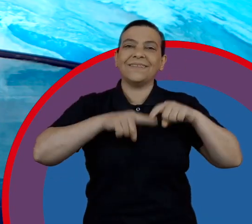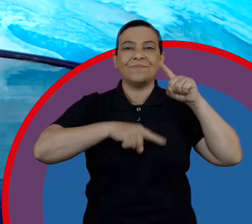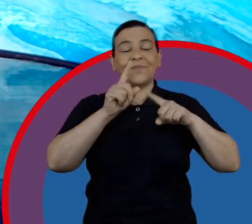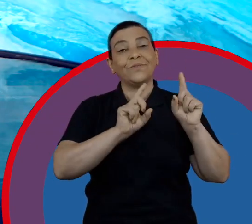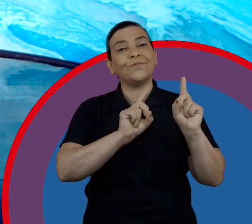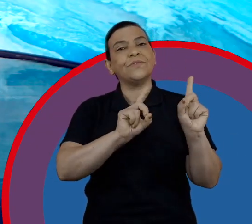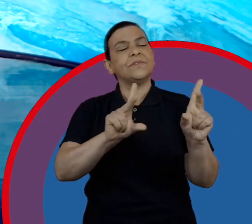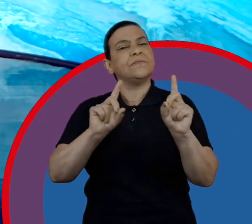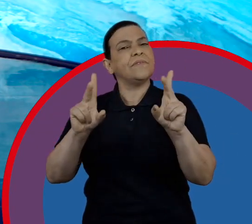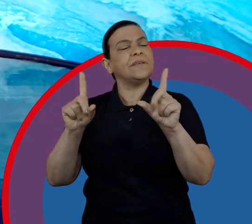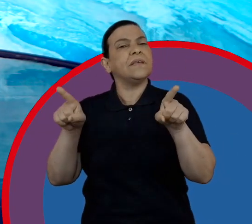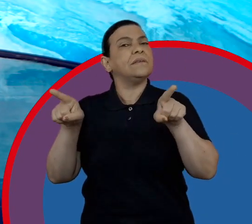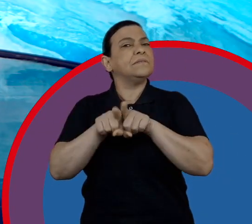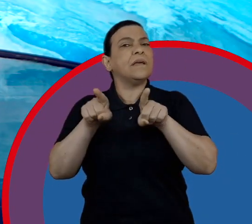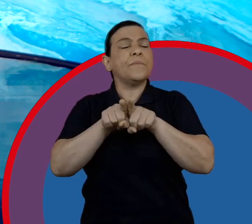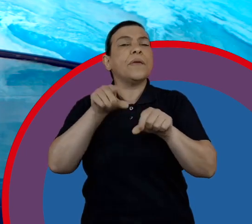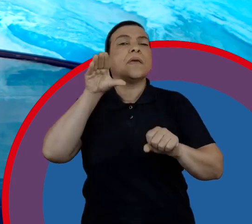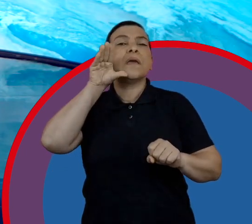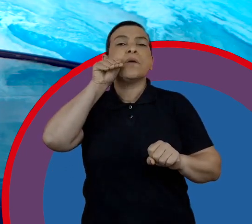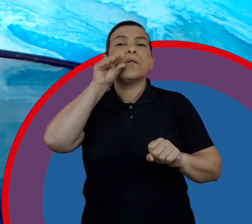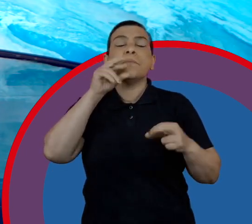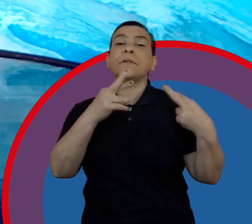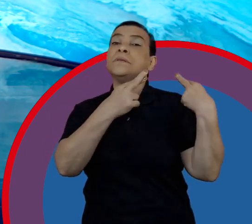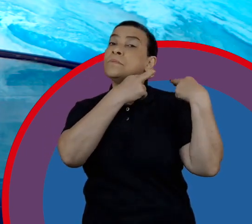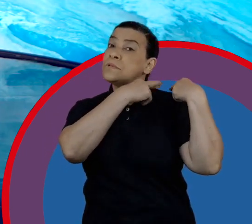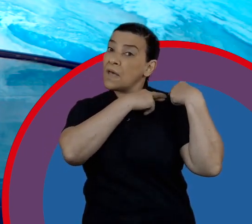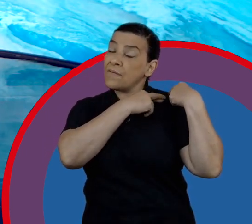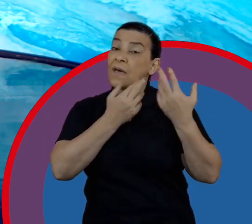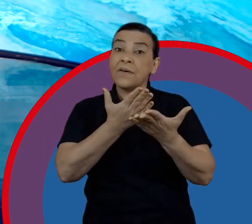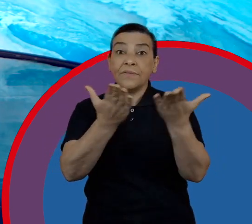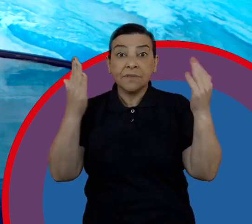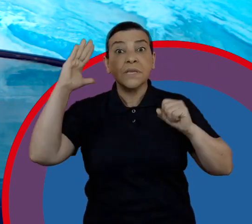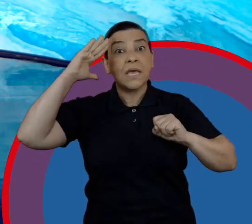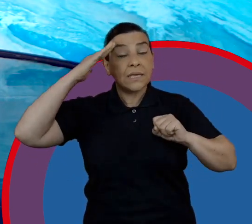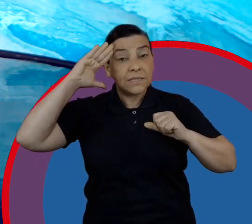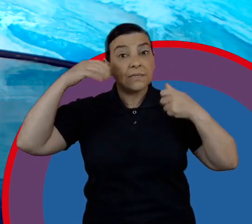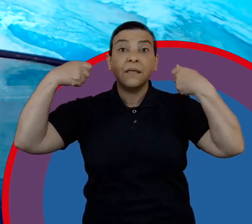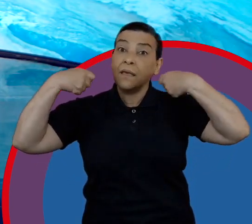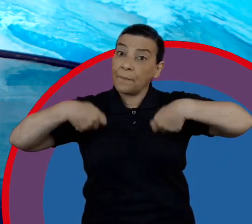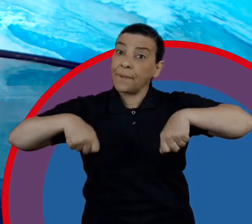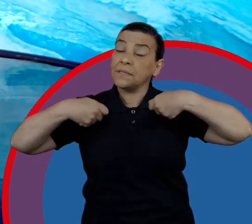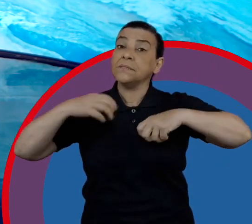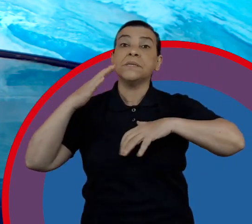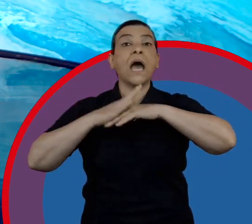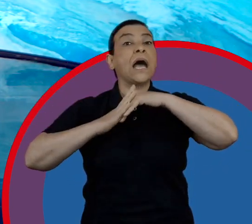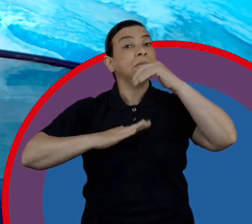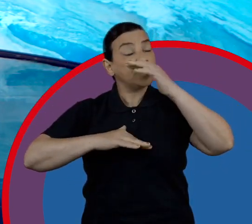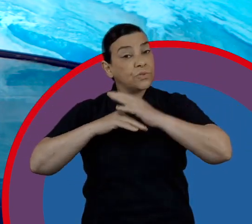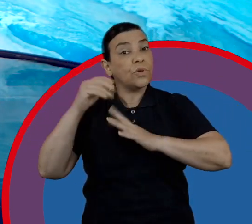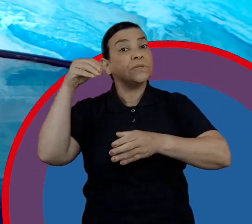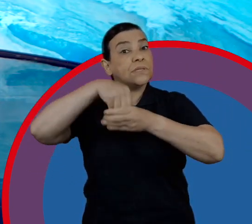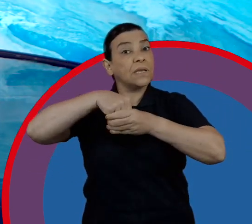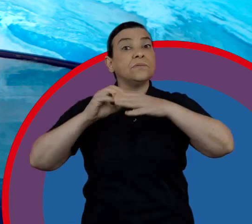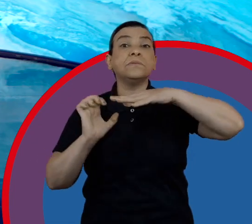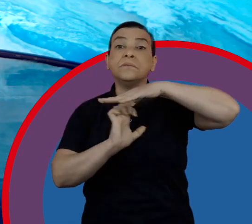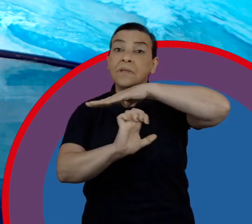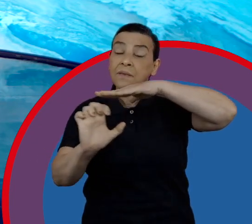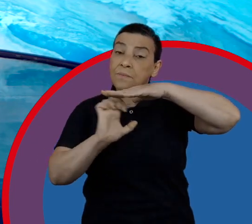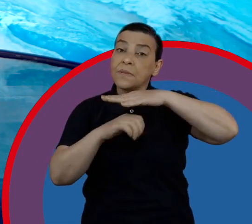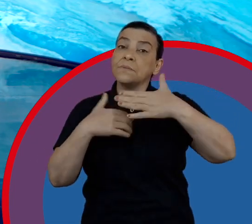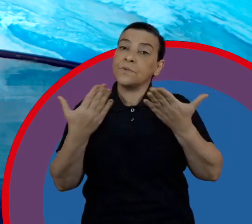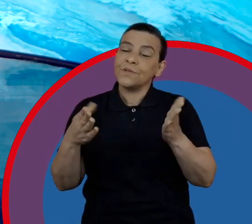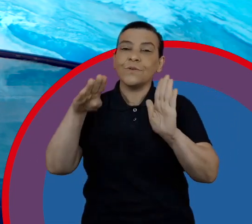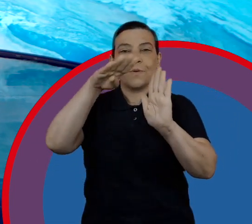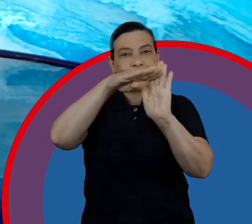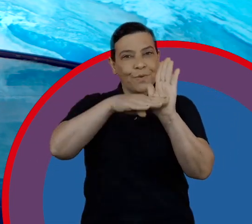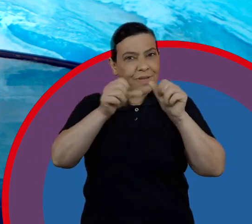nosso papel como colaborador do Carrefour? Nosso papel é entender cada vez mais as nossas ações como companhia. Por isso que o programa